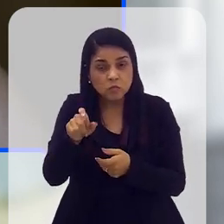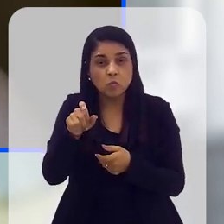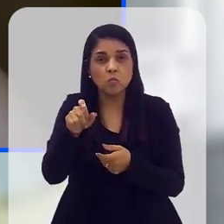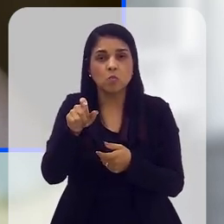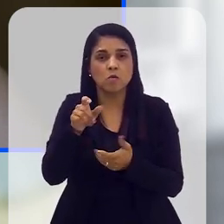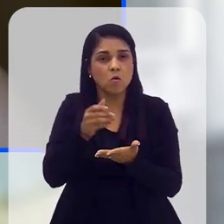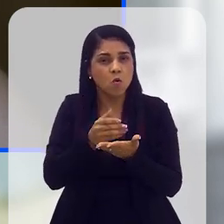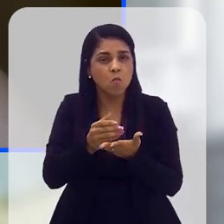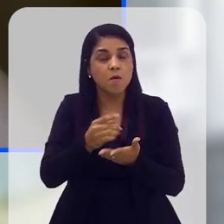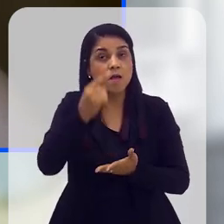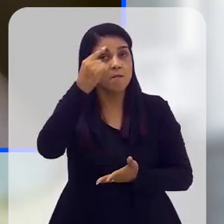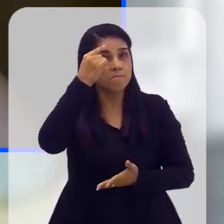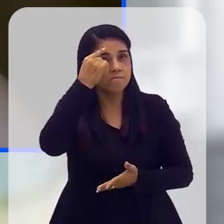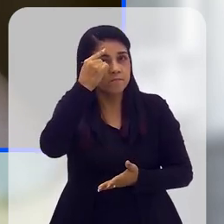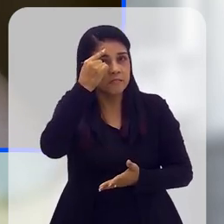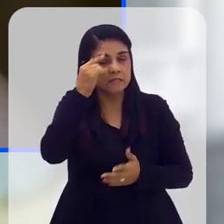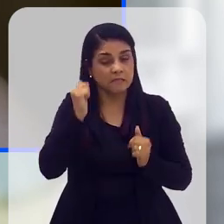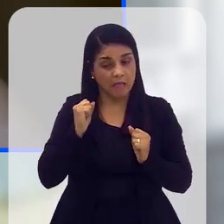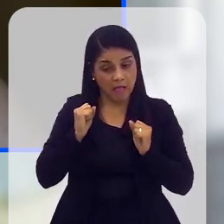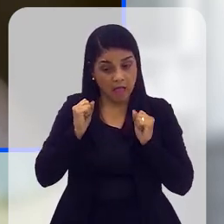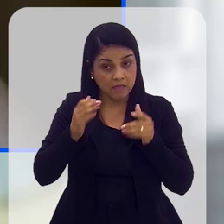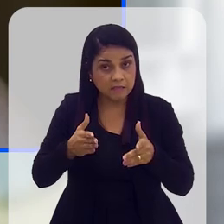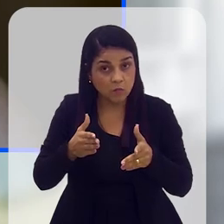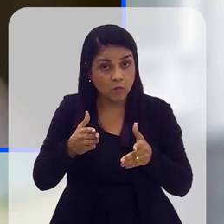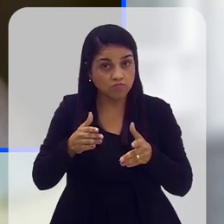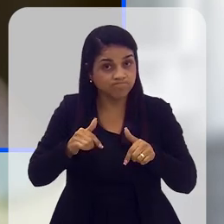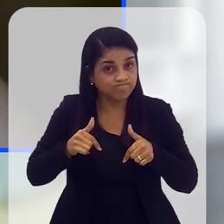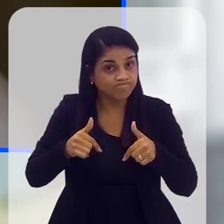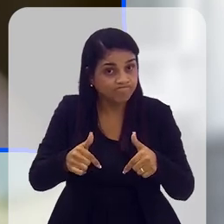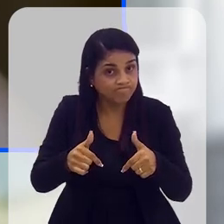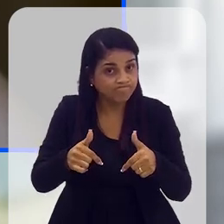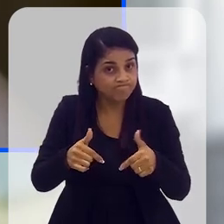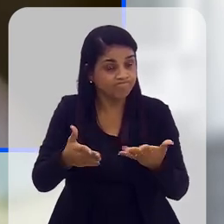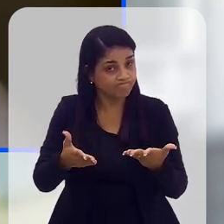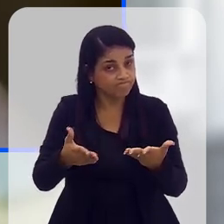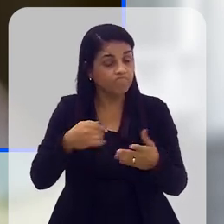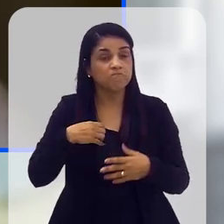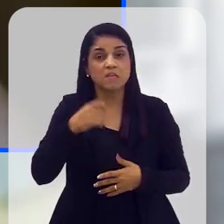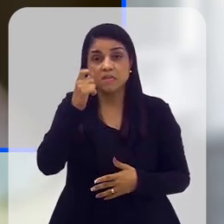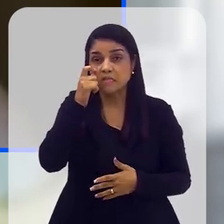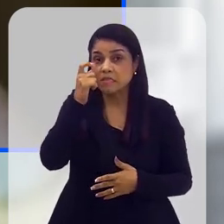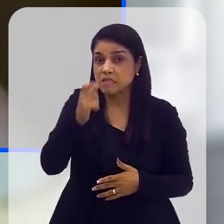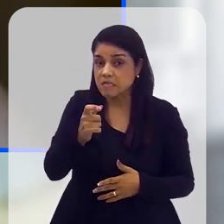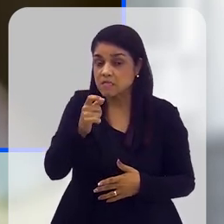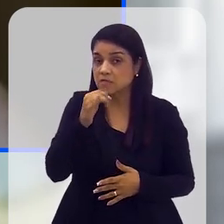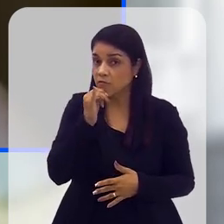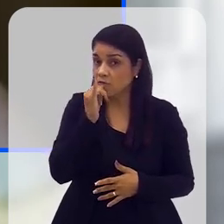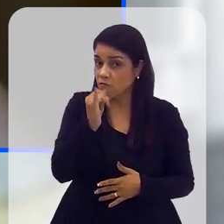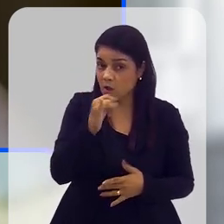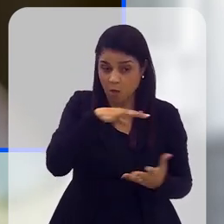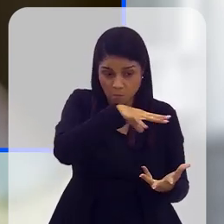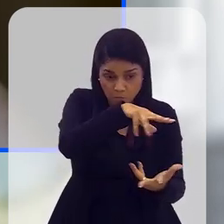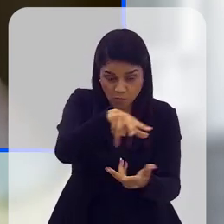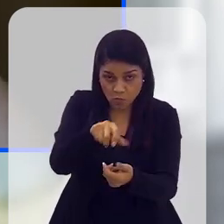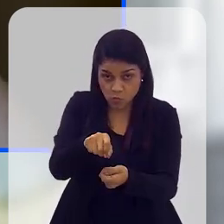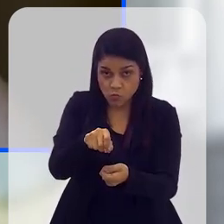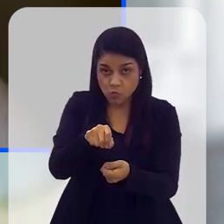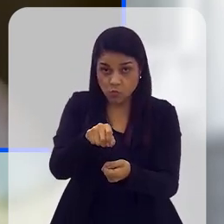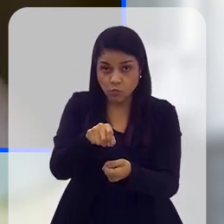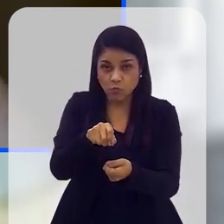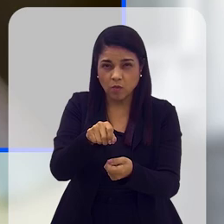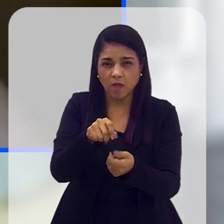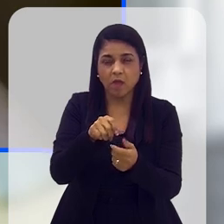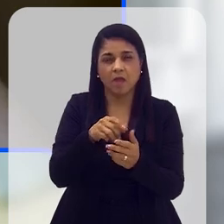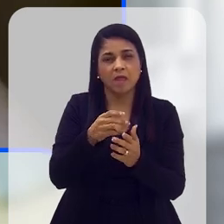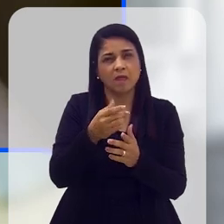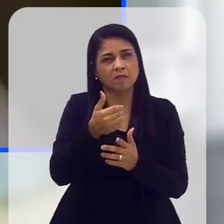pessoas comecem a repensar as suas ações. E uma coisa bem interessante de se falar globalmente, é